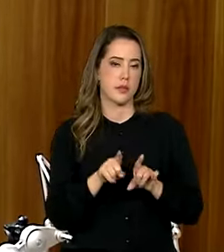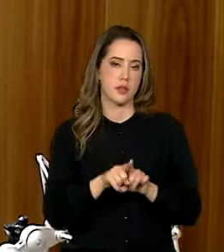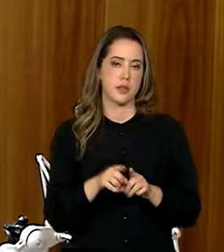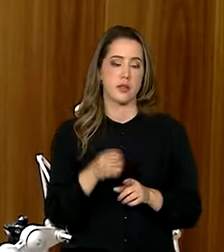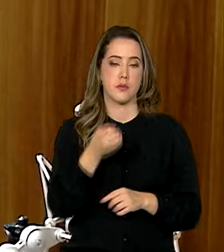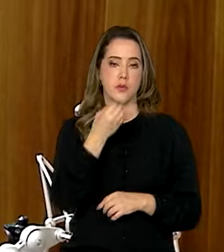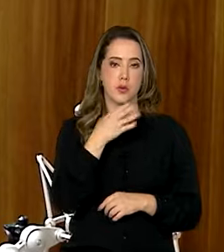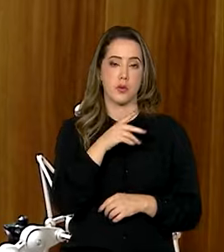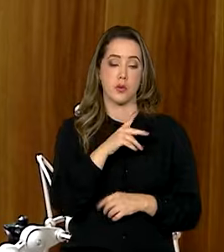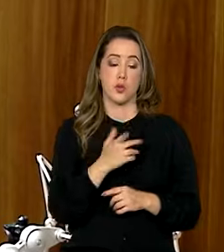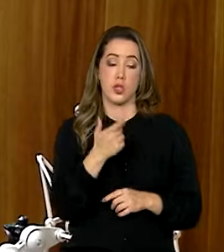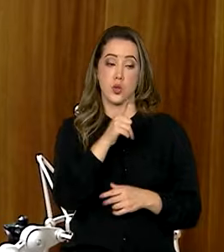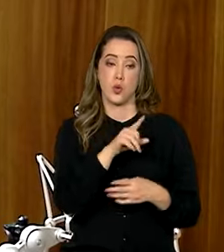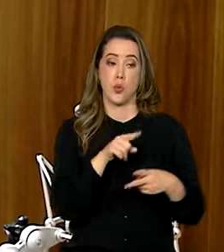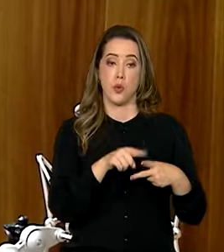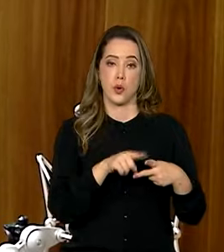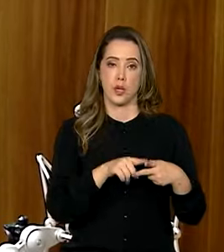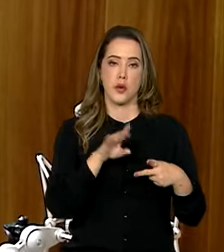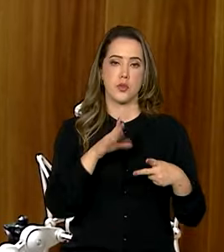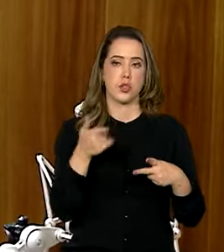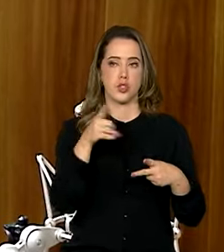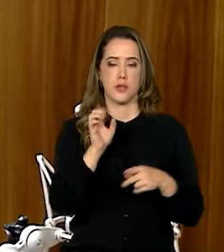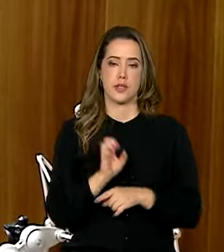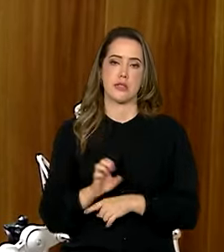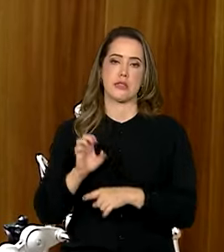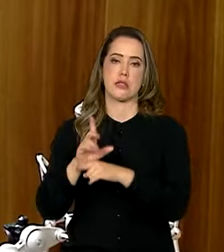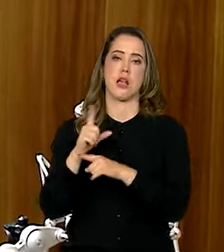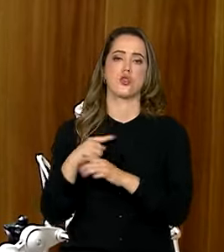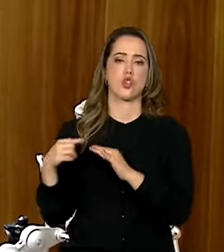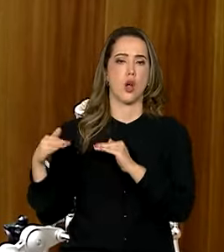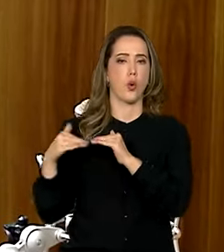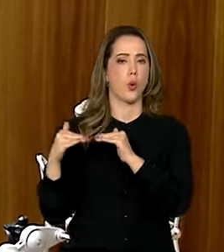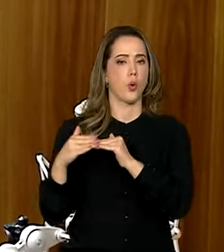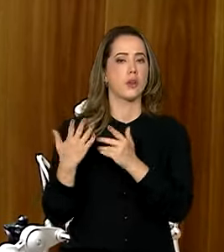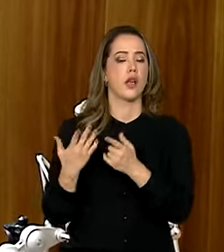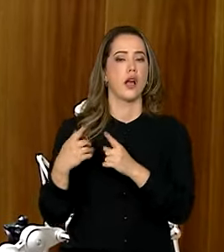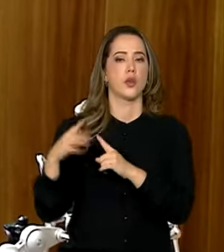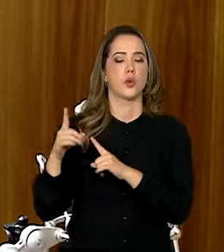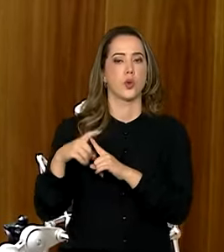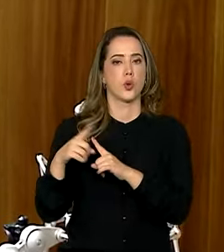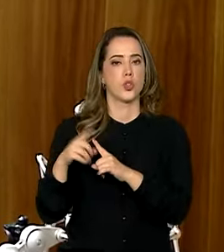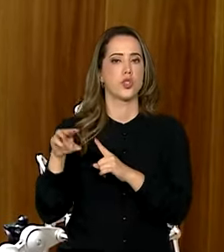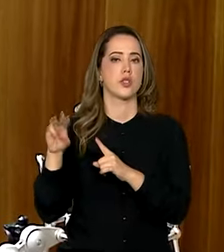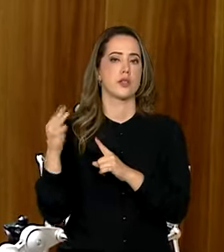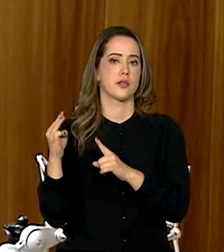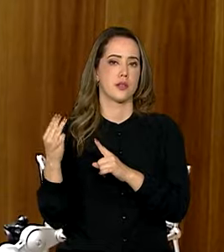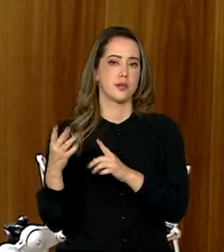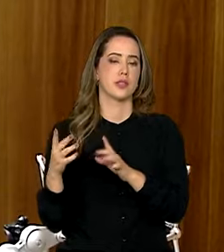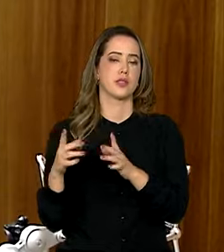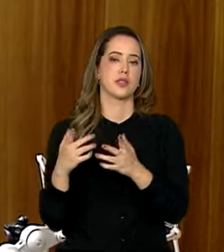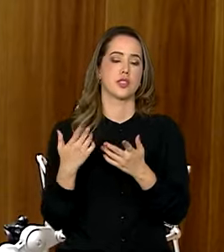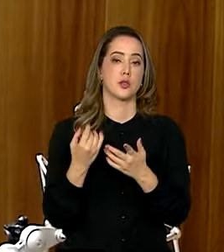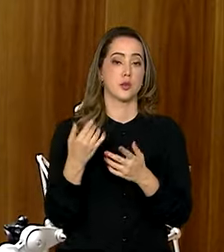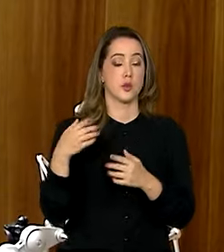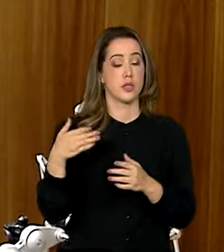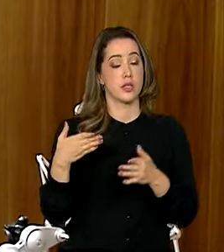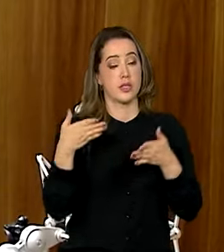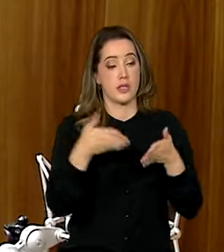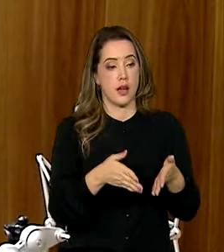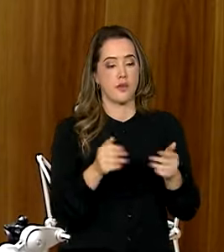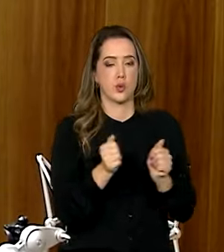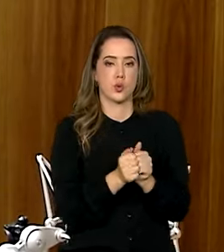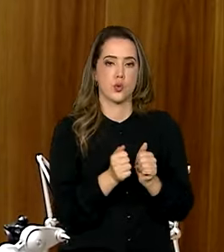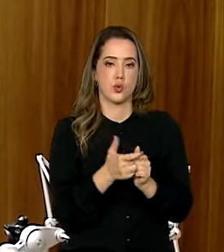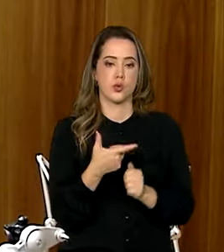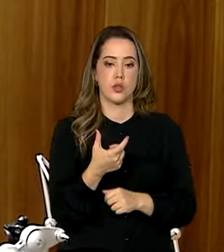PNGTAC já temos adesões de vários estados, como Tocantins, Bahia, Maranhão, estavam conosco aqui no 20 de novembro, e eu acho que de